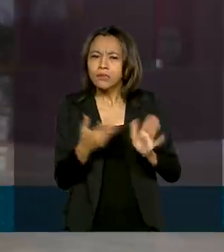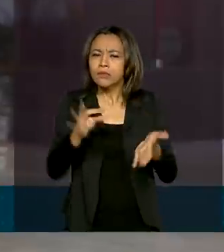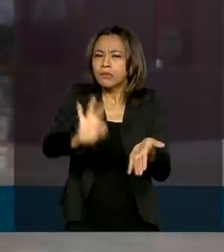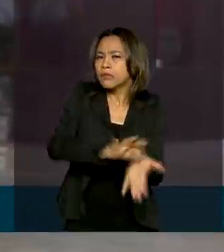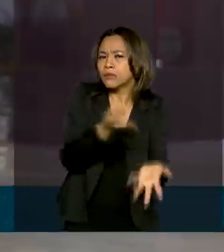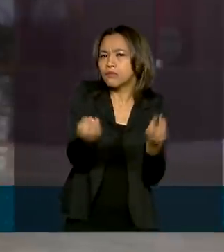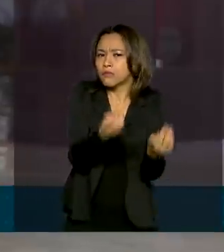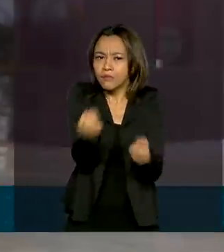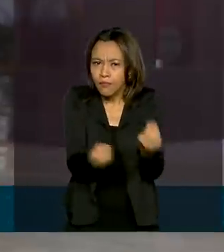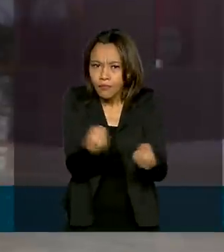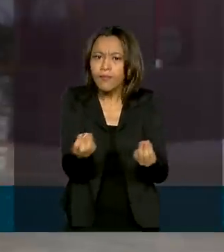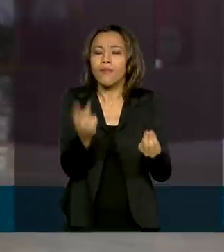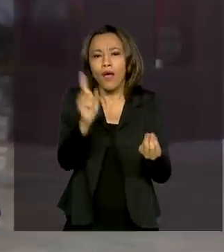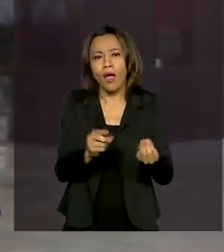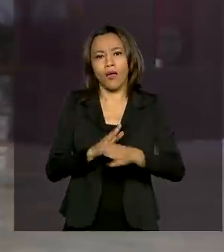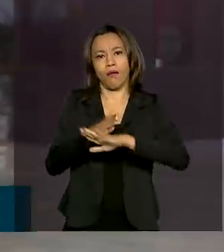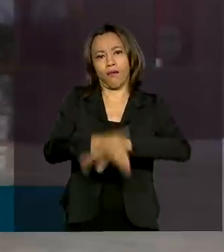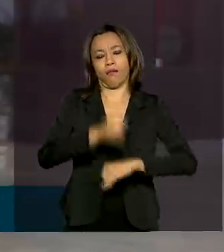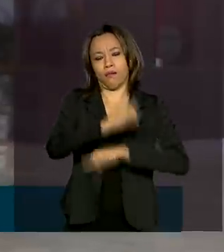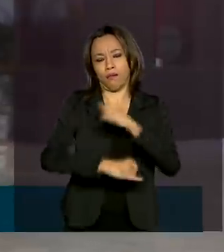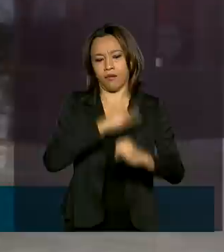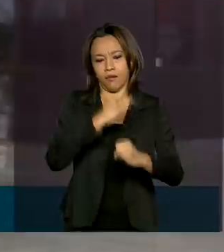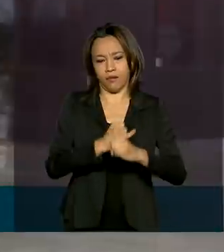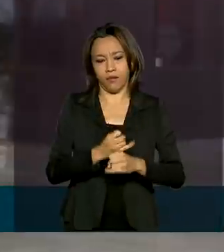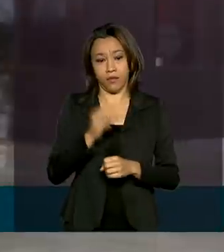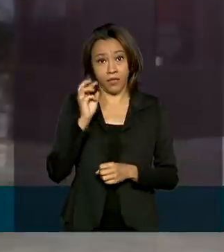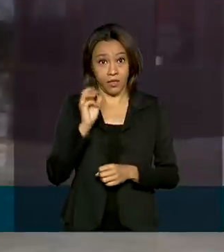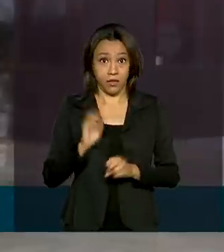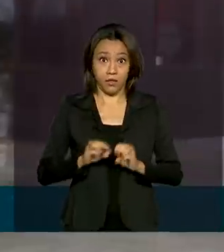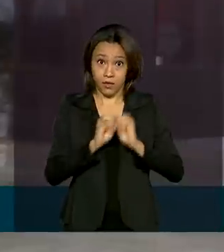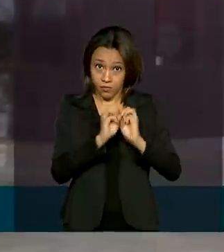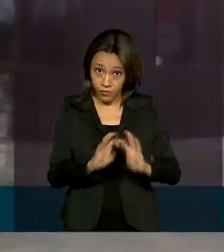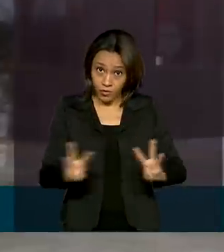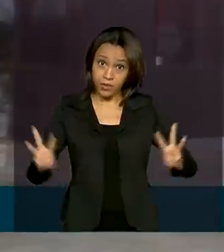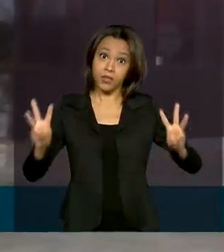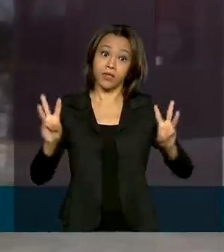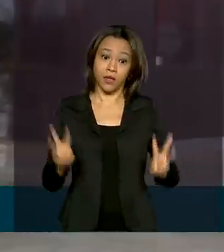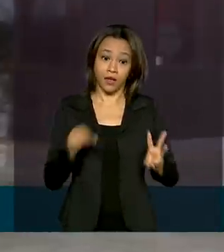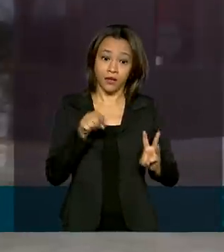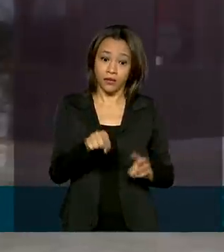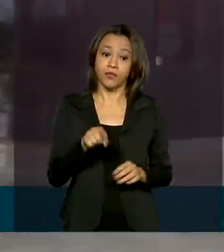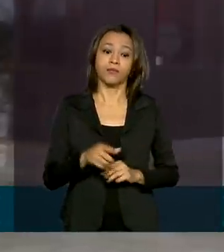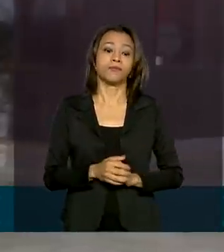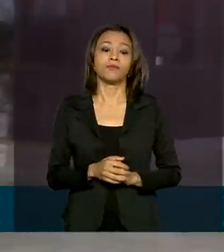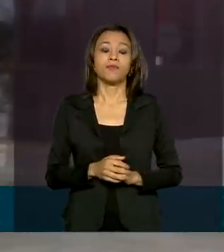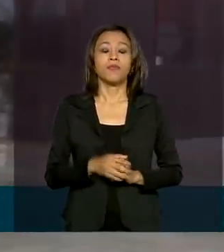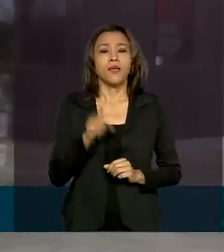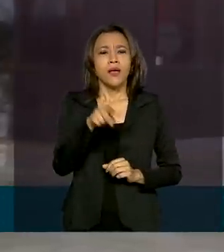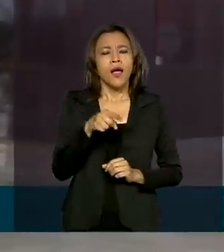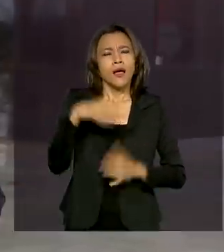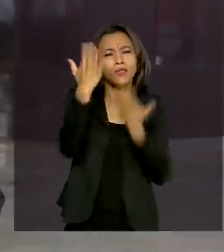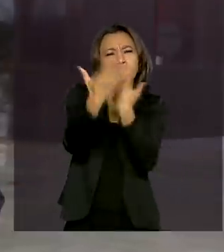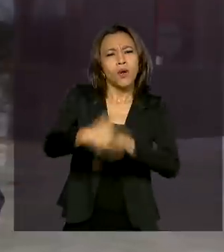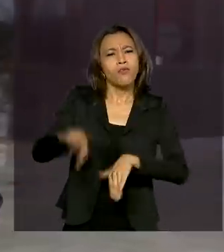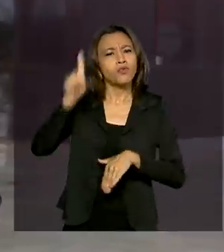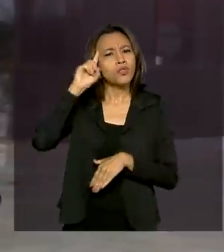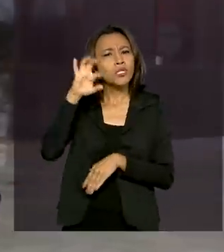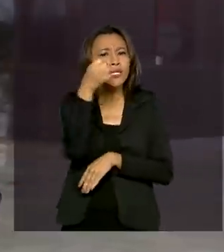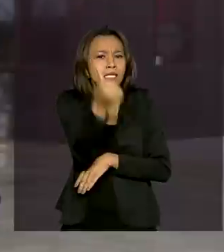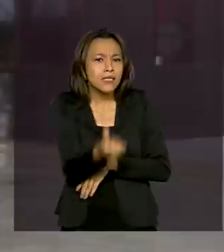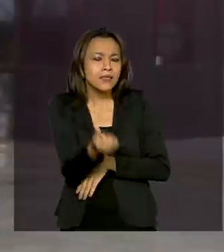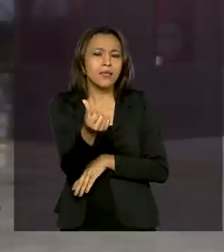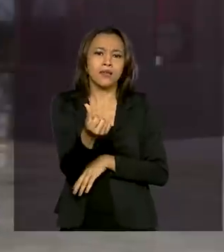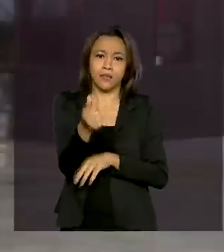no site revalida.inep.gov.br. As provas serão aplicadas no dia 6 de